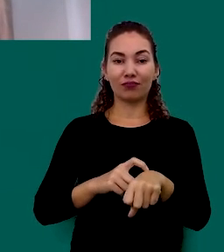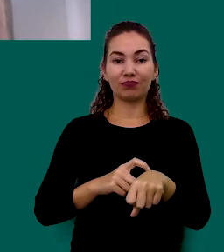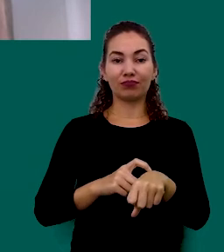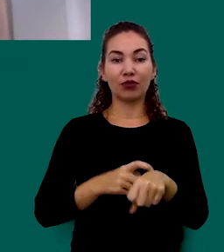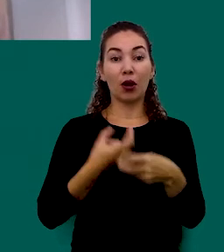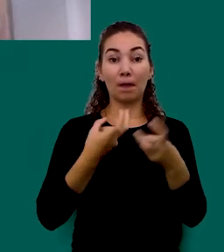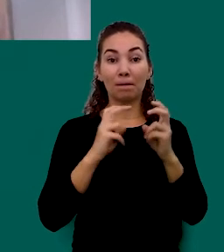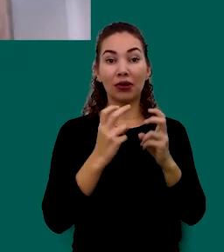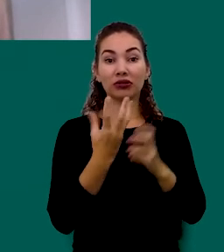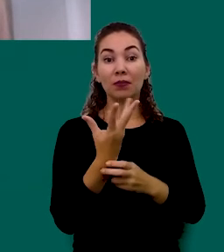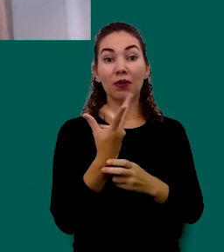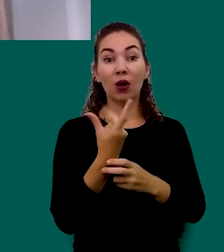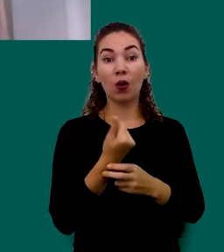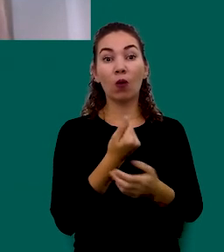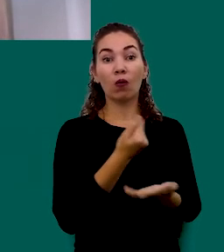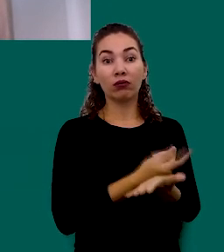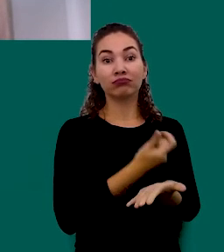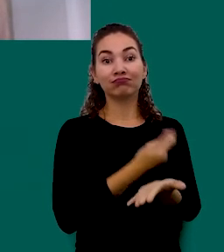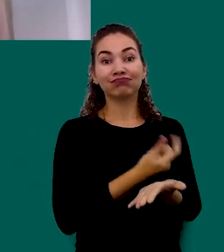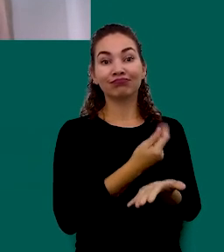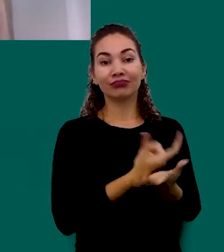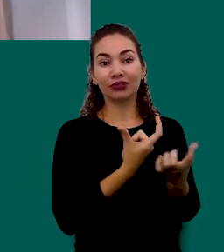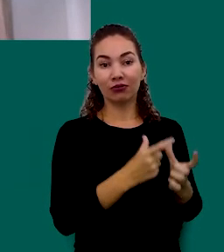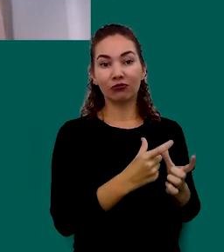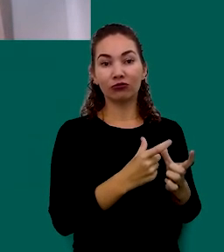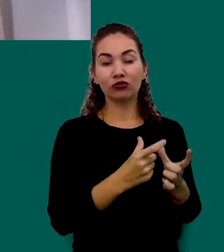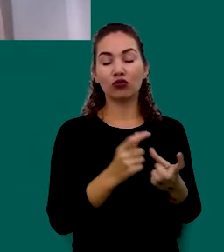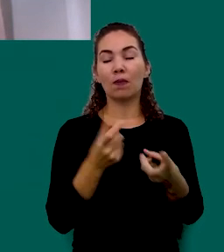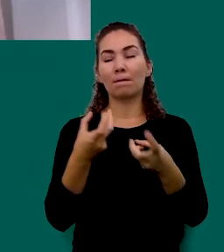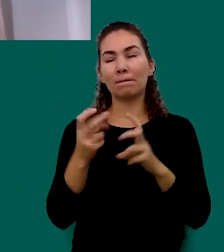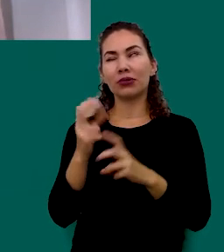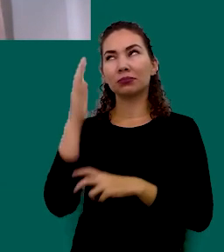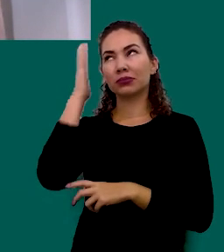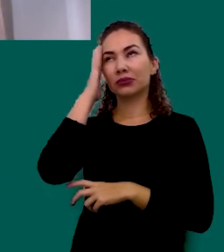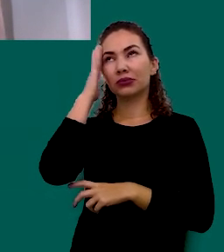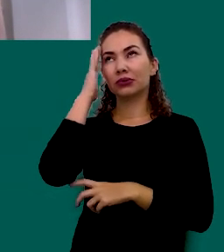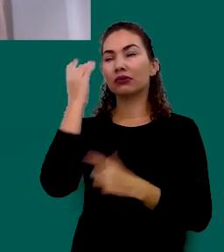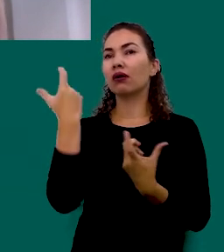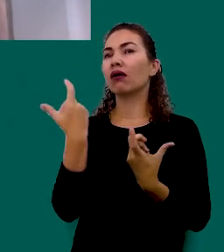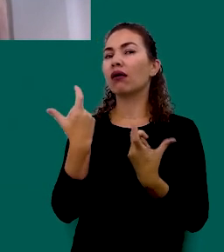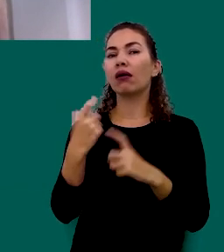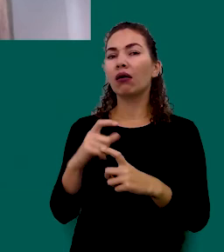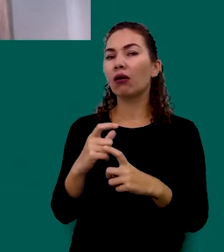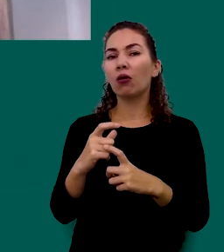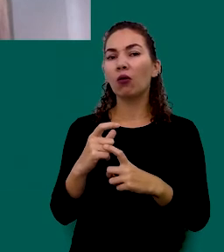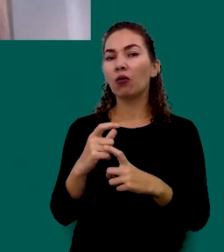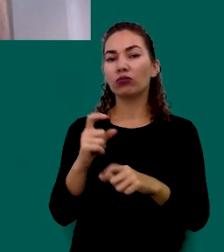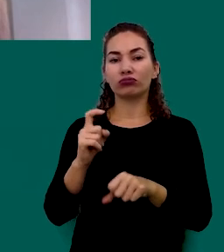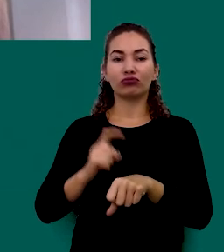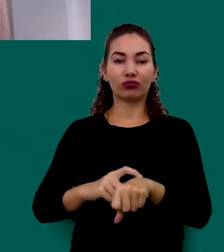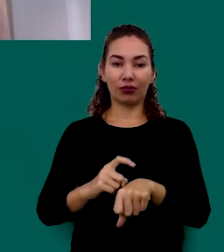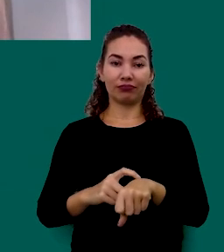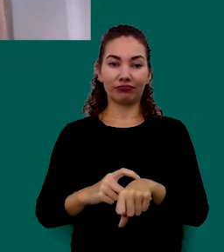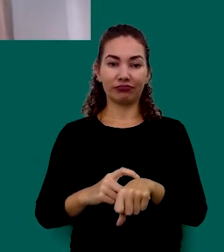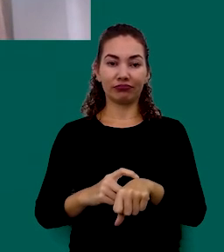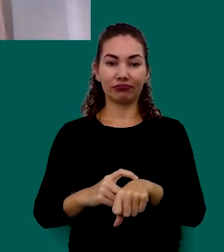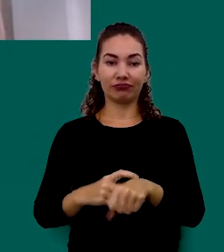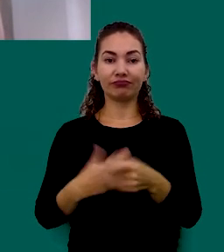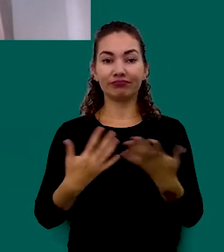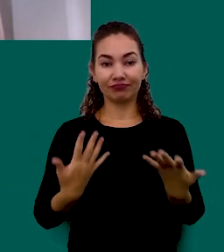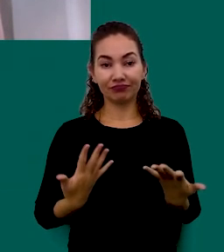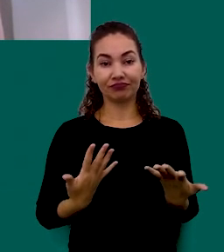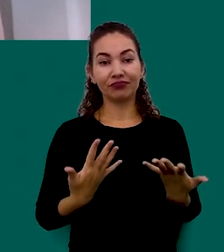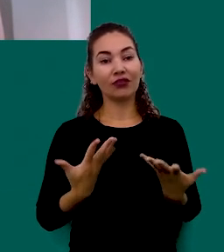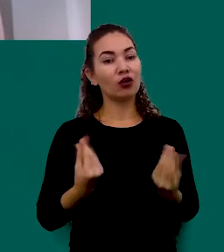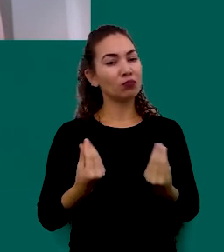Nosso Nome Dos Nossos Gastos Aonde Gastamos Nos Faz Entender Também Aonde Estamos Destinando O Nosso Tempo Então São